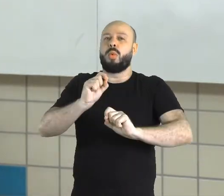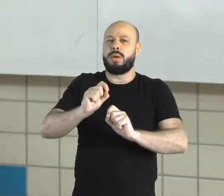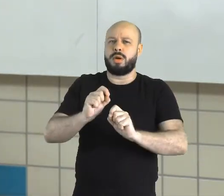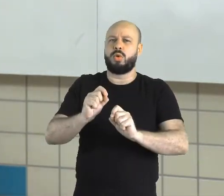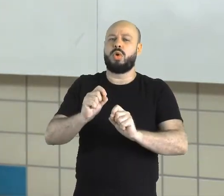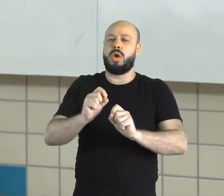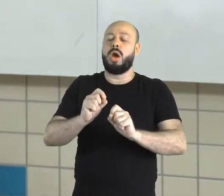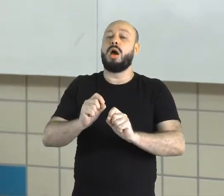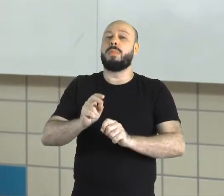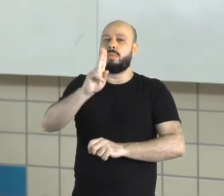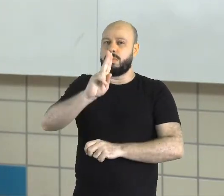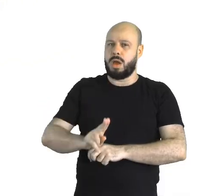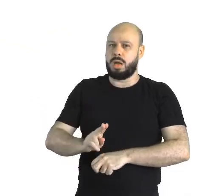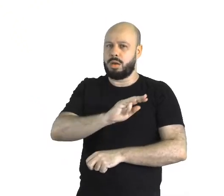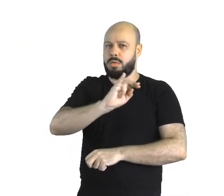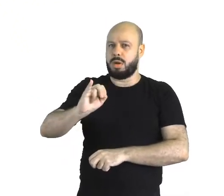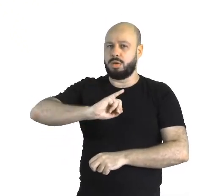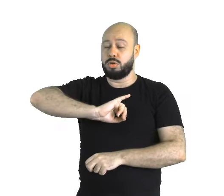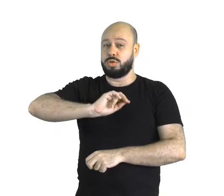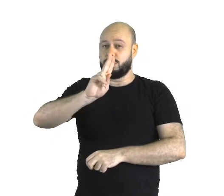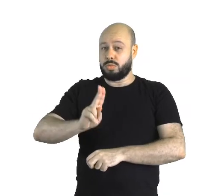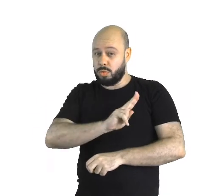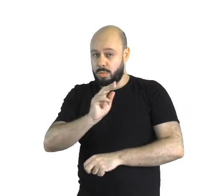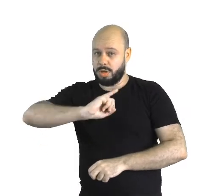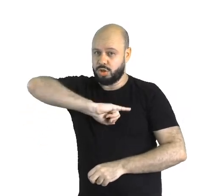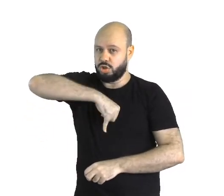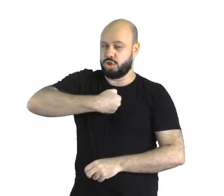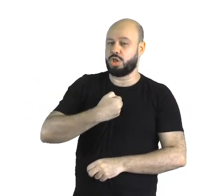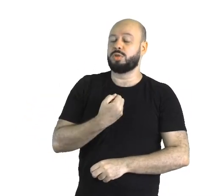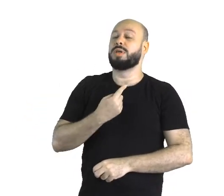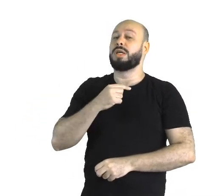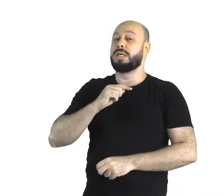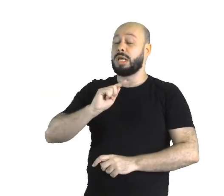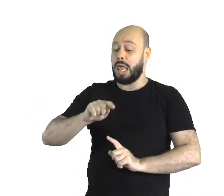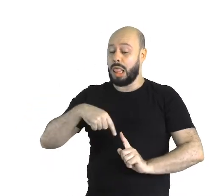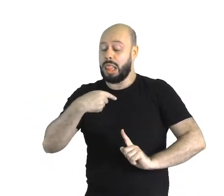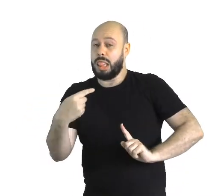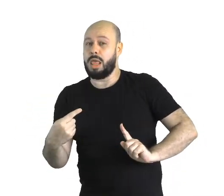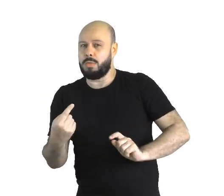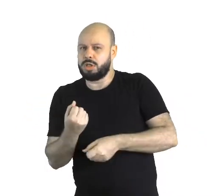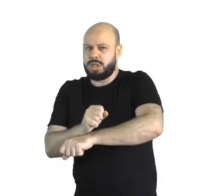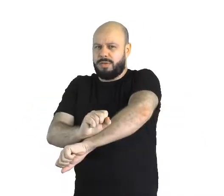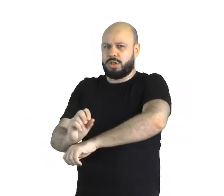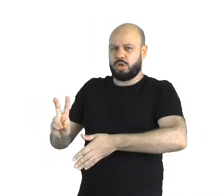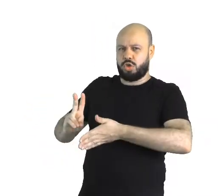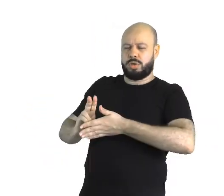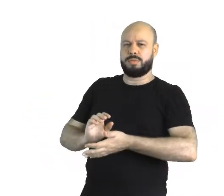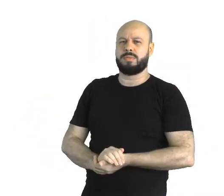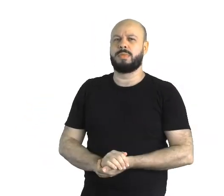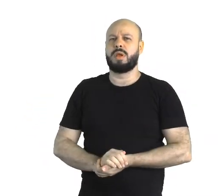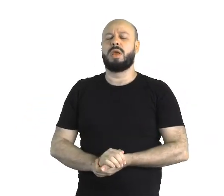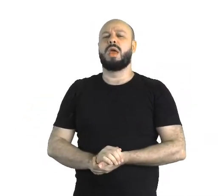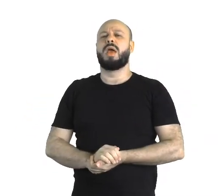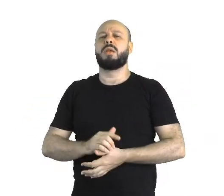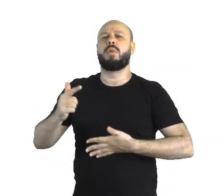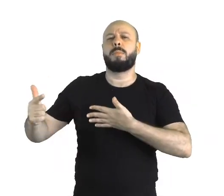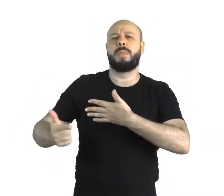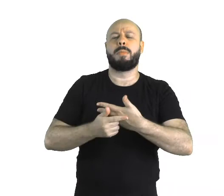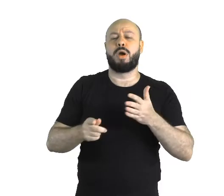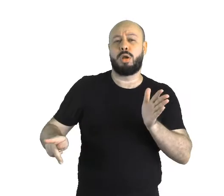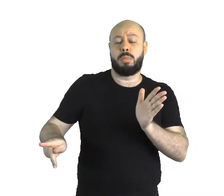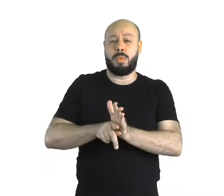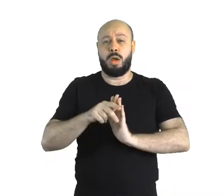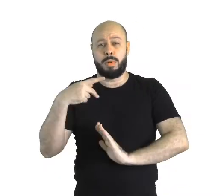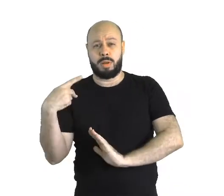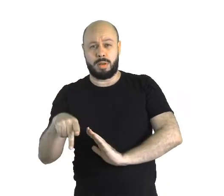dos padres jesuítas, logo após o processo de escravização do indígena. O papel dos jesuítas no projeto católico aqui, que foi envolvido